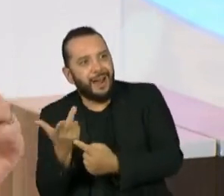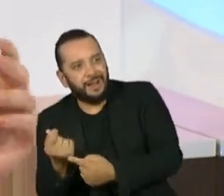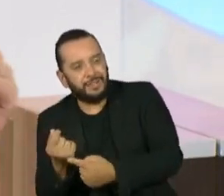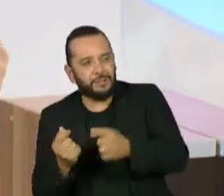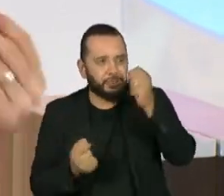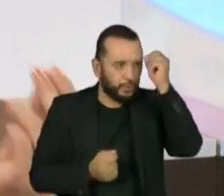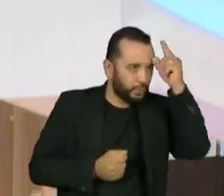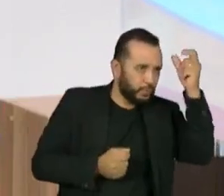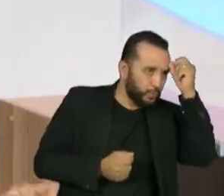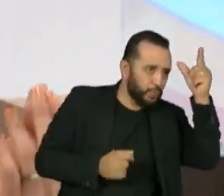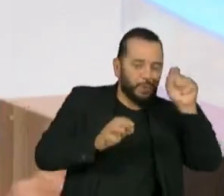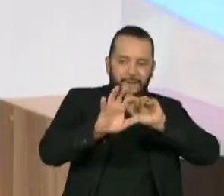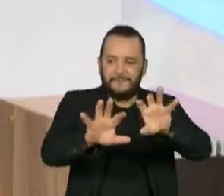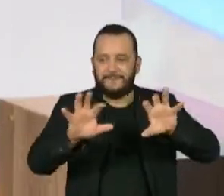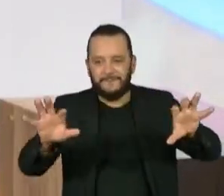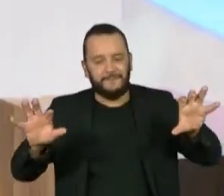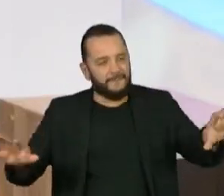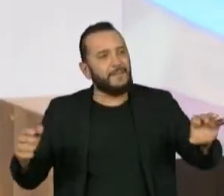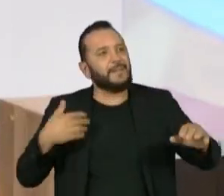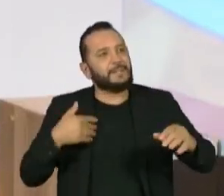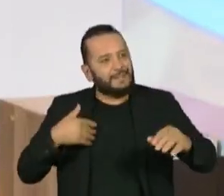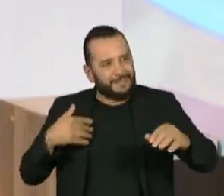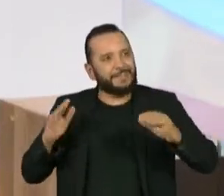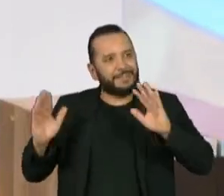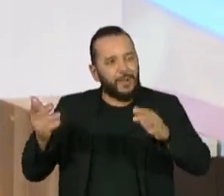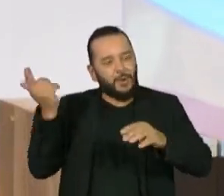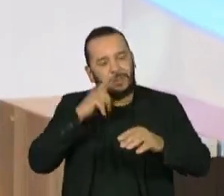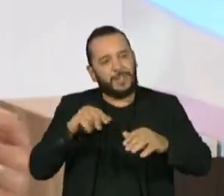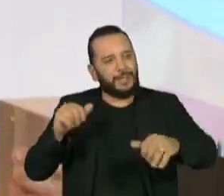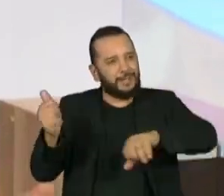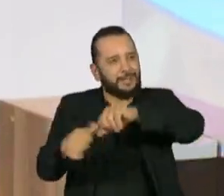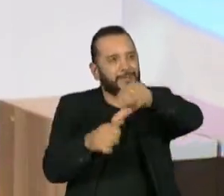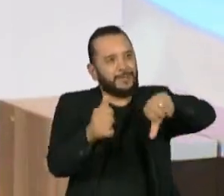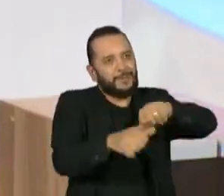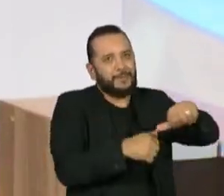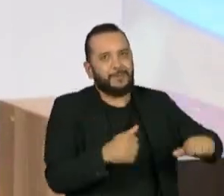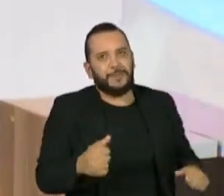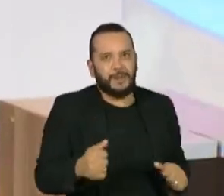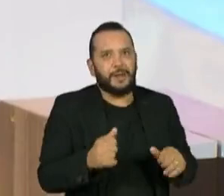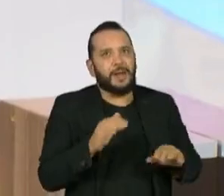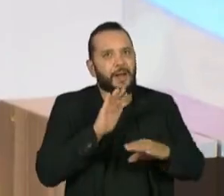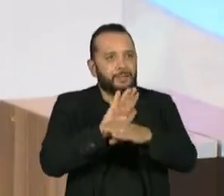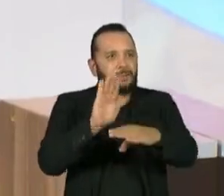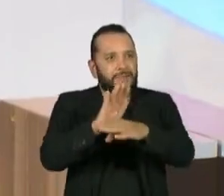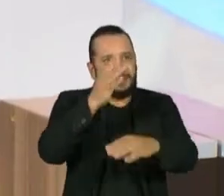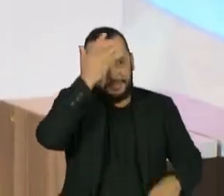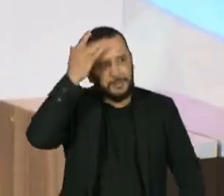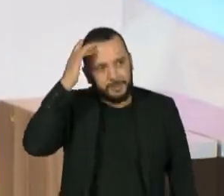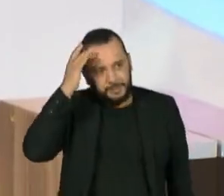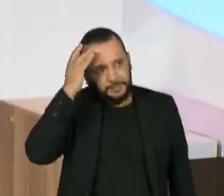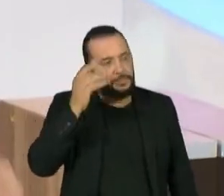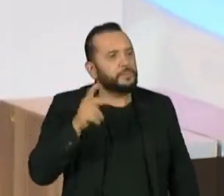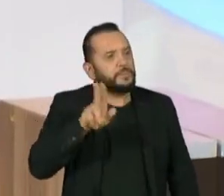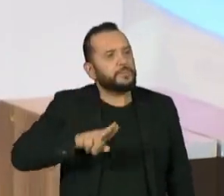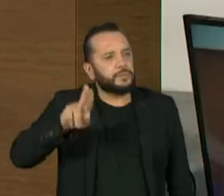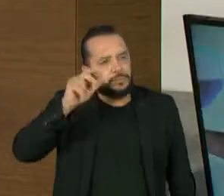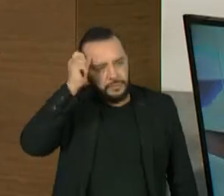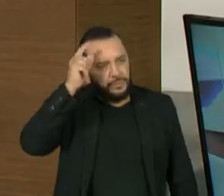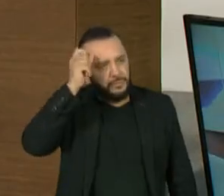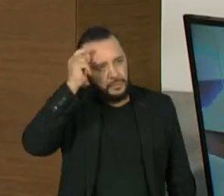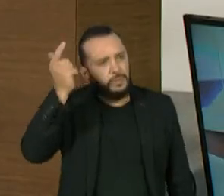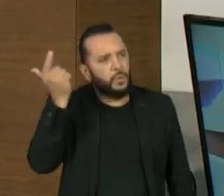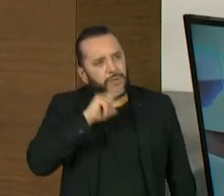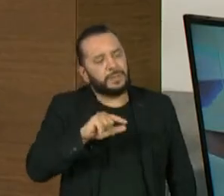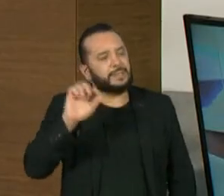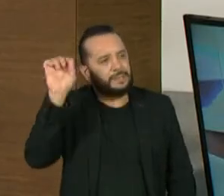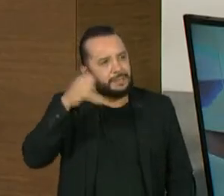transformação do diálogo, de poder chegar às pessoas. Então, através da cultura, a gente faça isso,